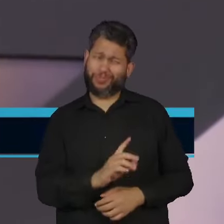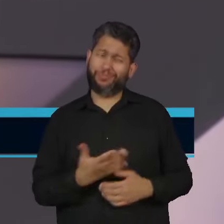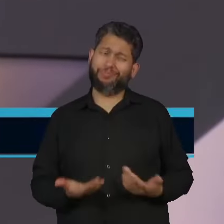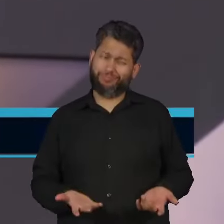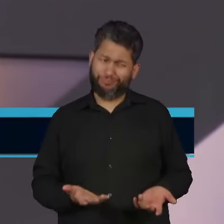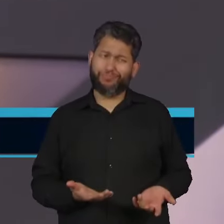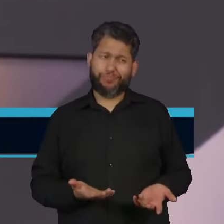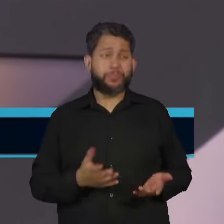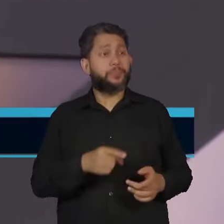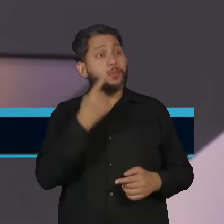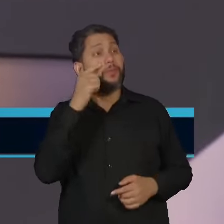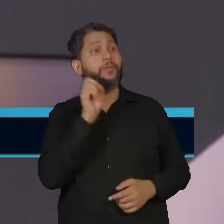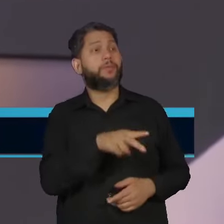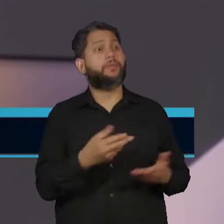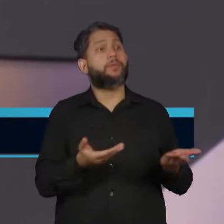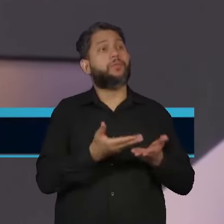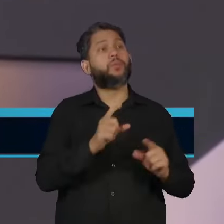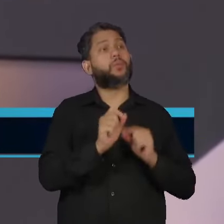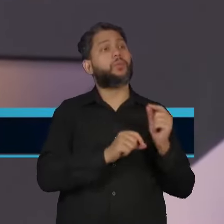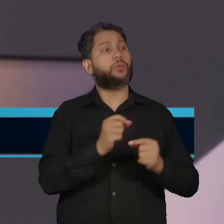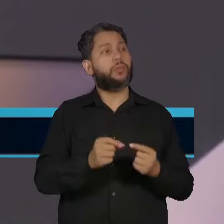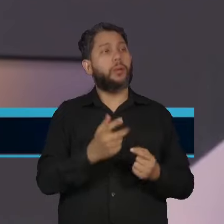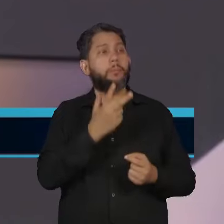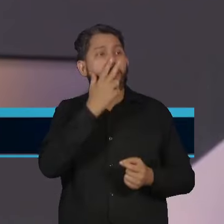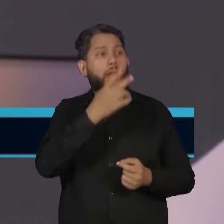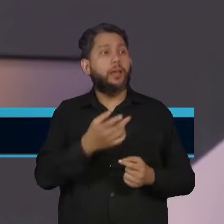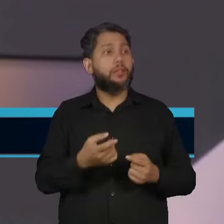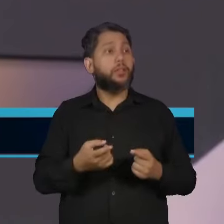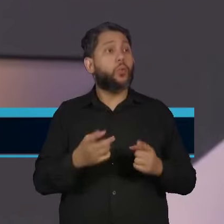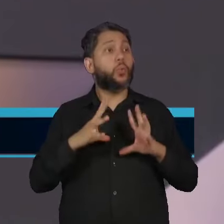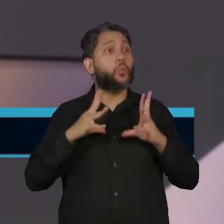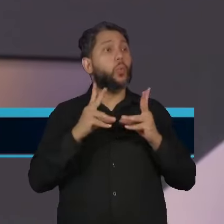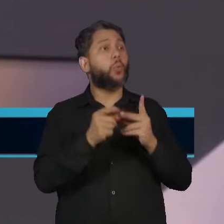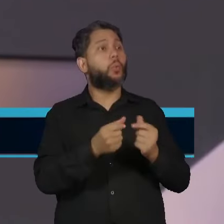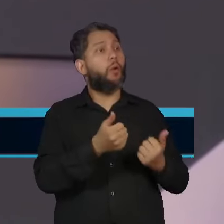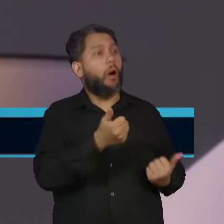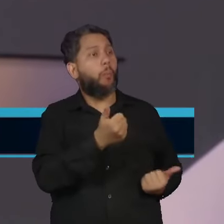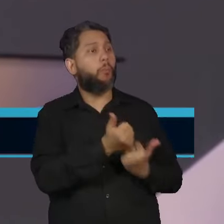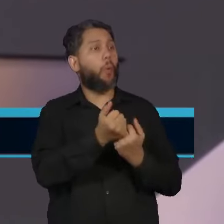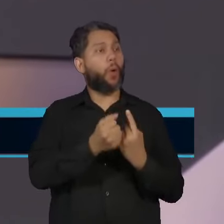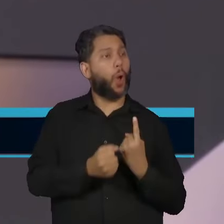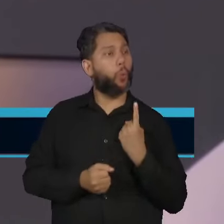que estamos vendo neste exato momento é uma convergência para a candidatura do Hugo Mota.